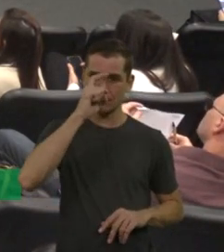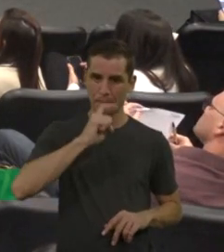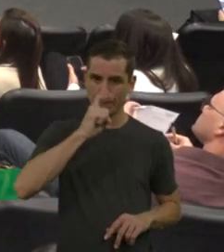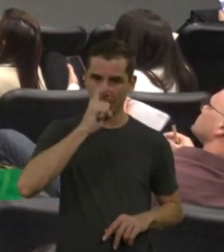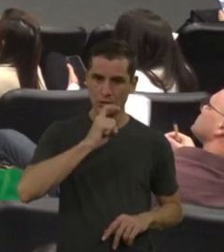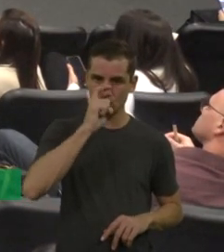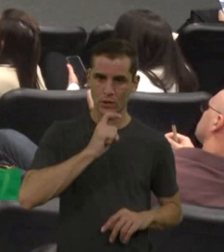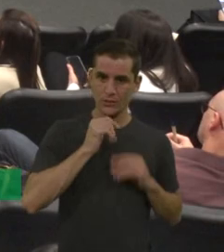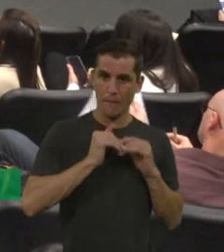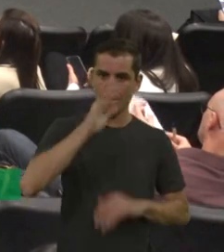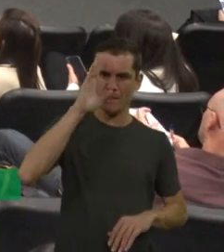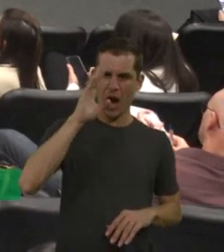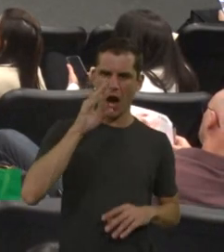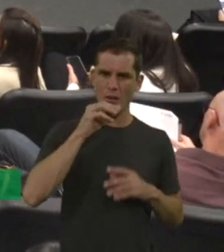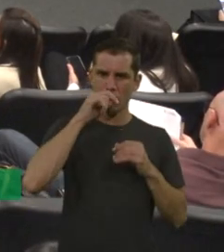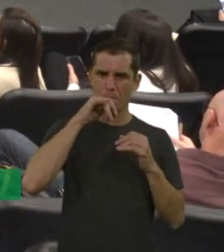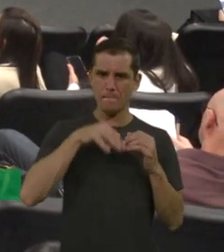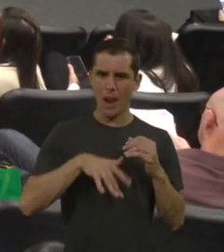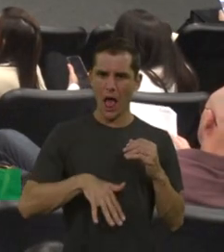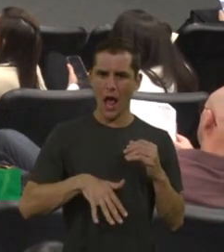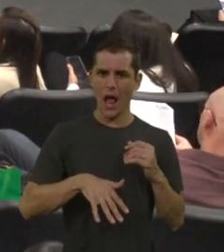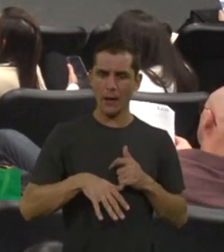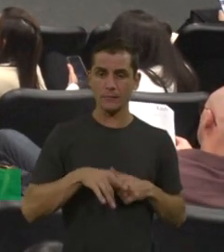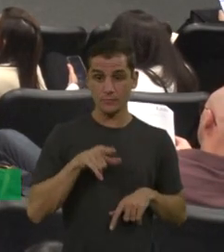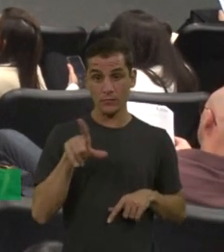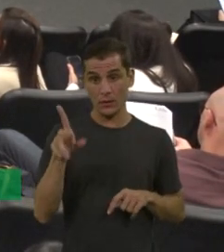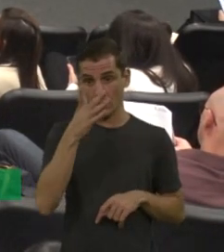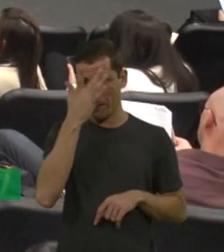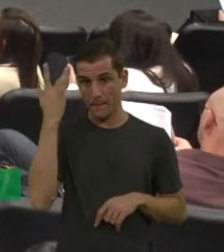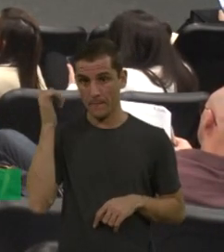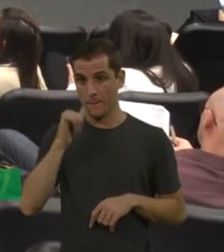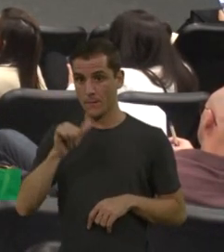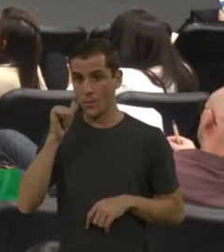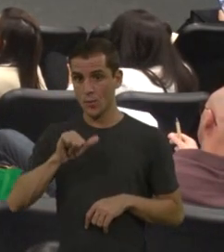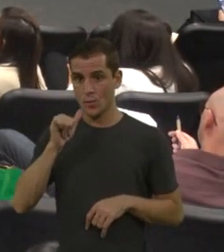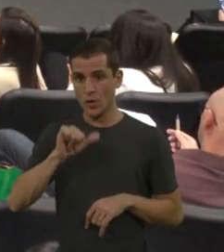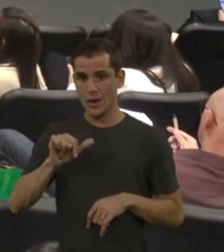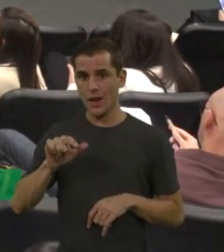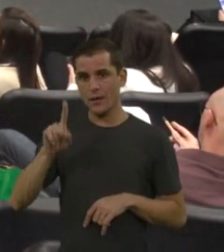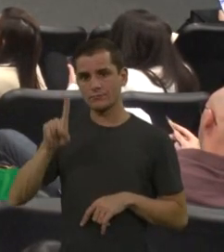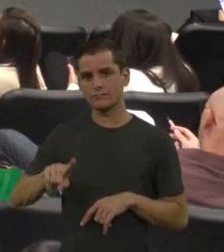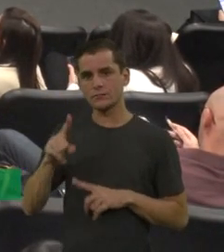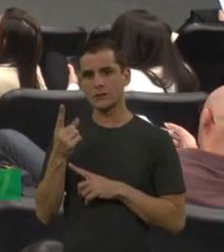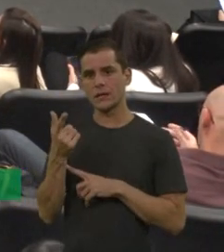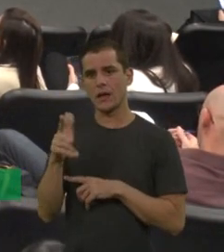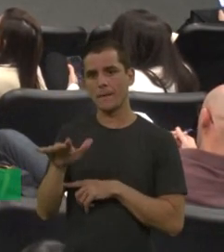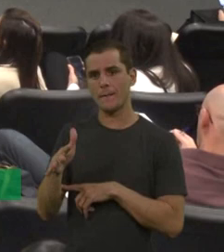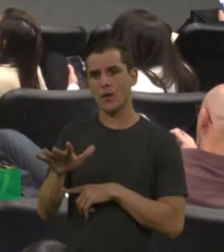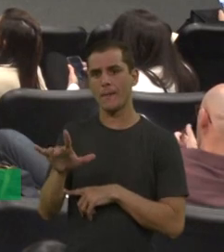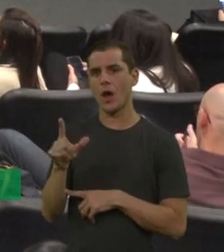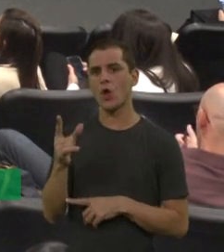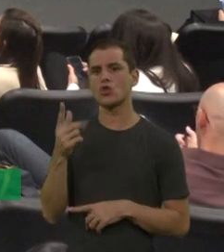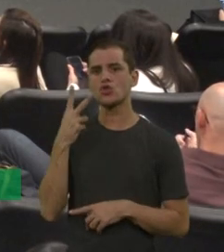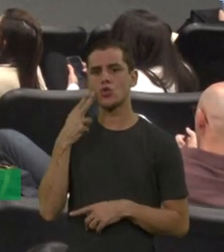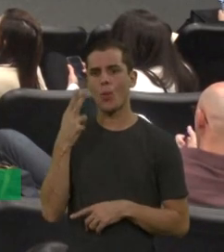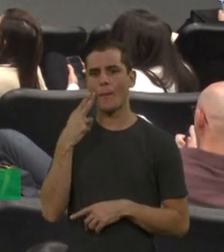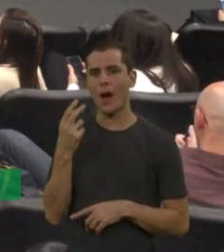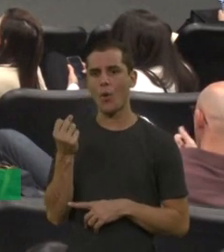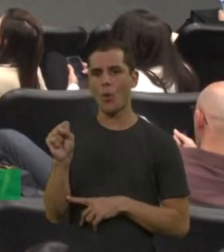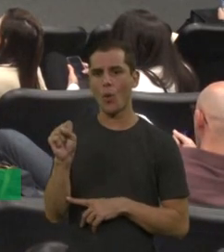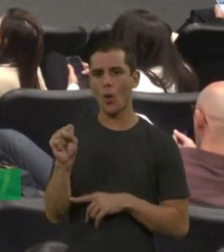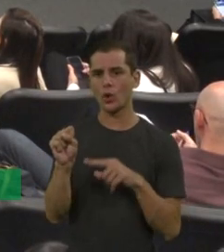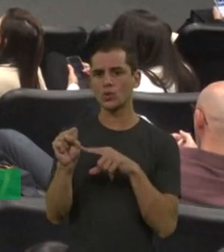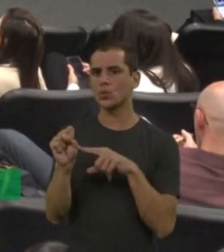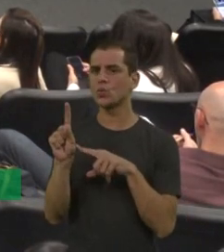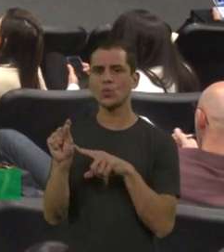leves. E muitas mulheres portadoras podem ter o fator 8 normal. Então, o fator 8 normal, a dosagem,